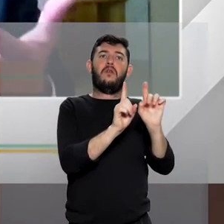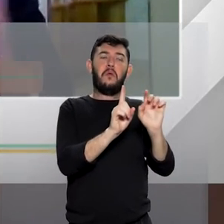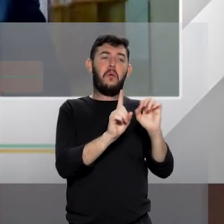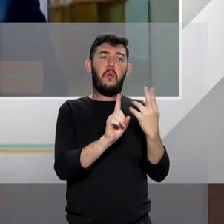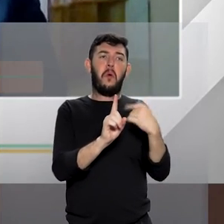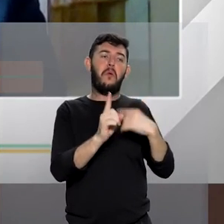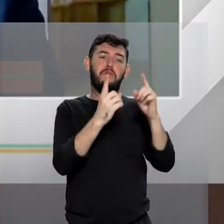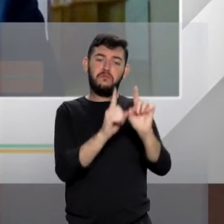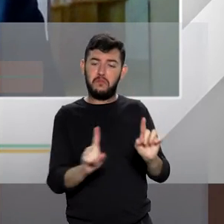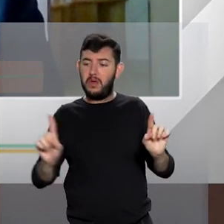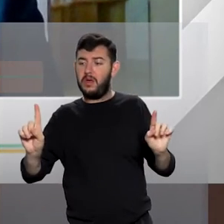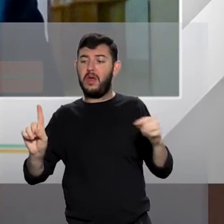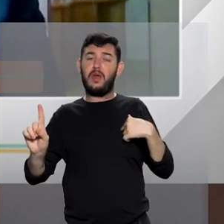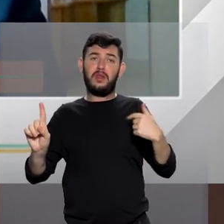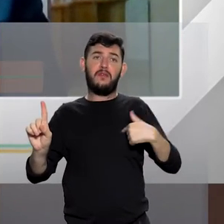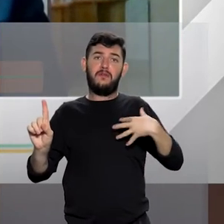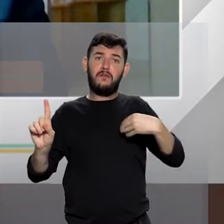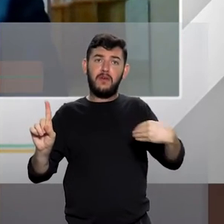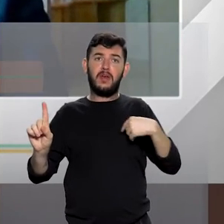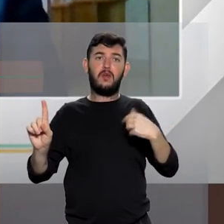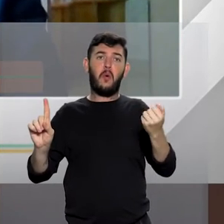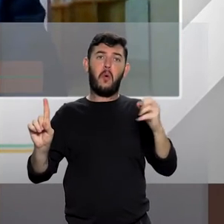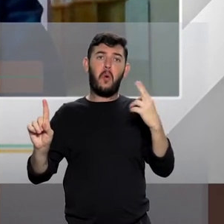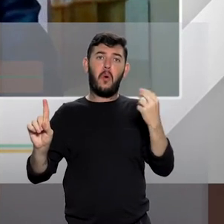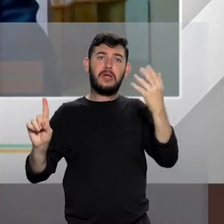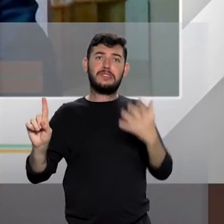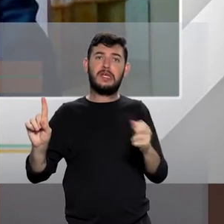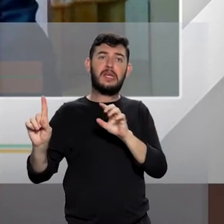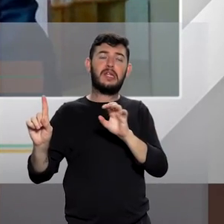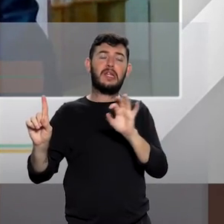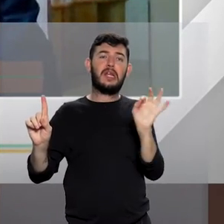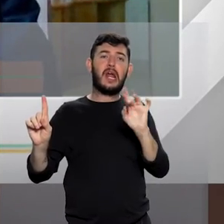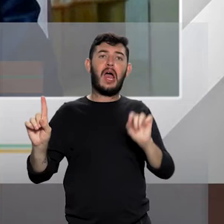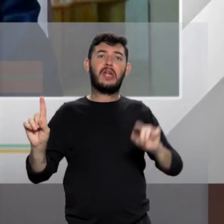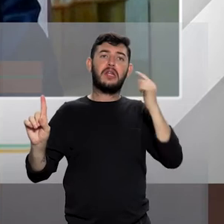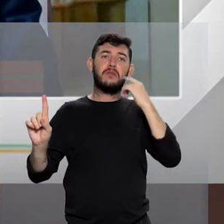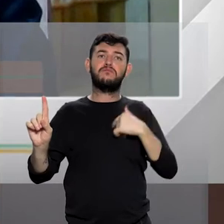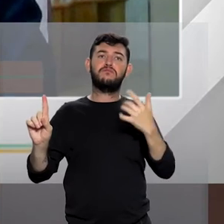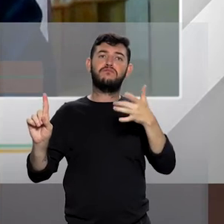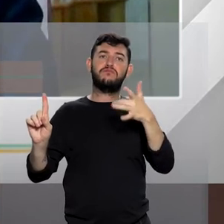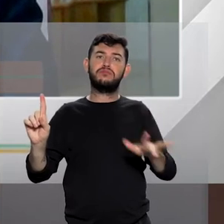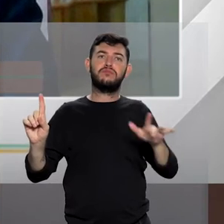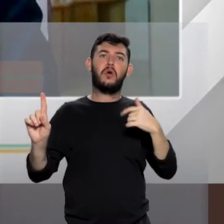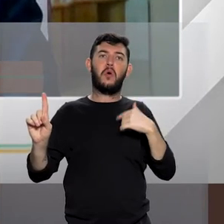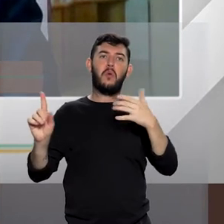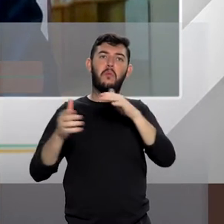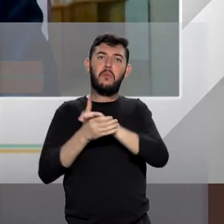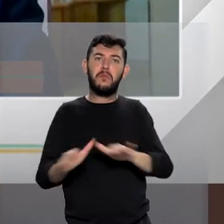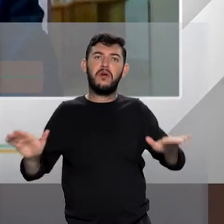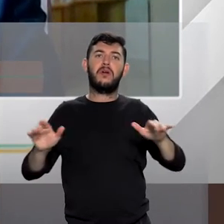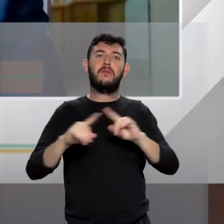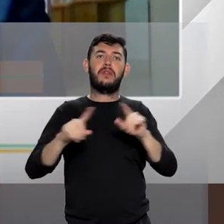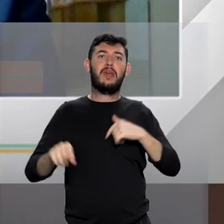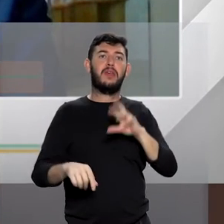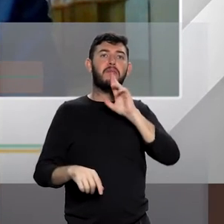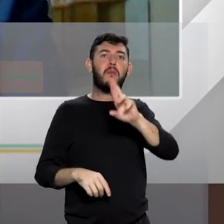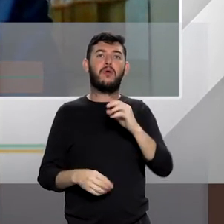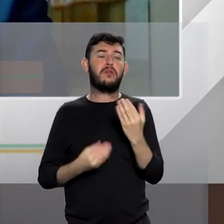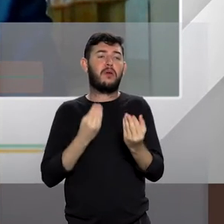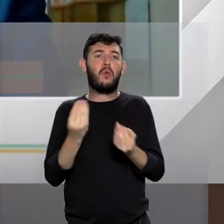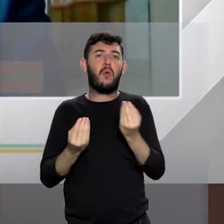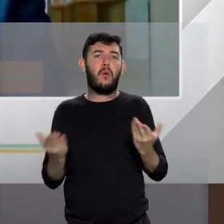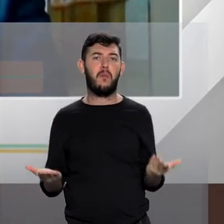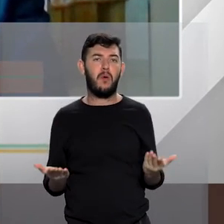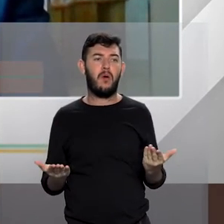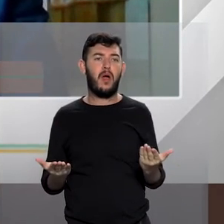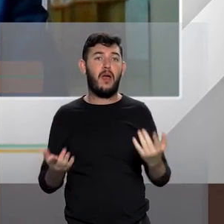uma não aceitação do termo da relação. E, dessa forma, dar uma resposta adequada àquele episódio de violência, também é uma forma